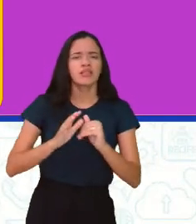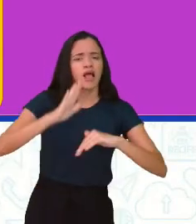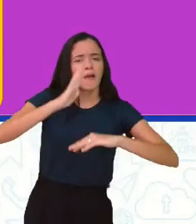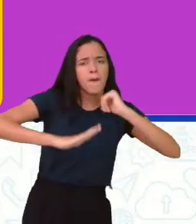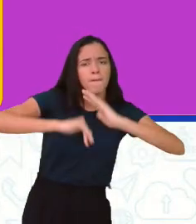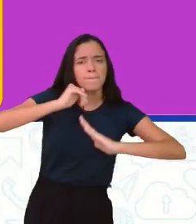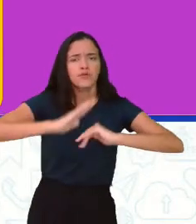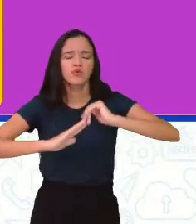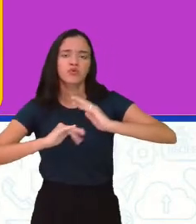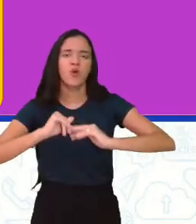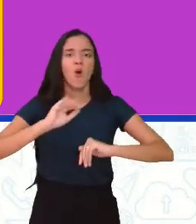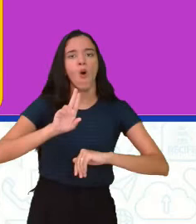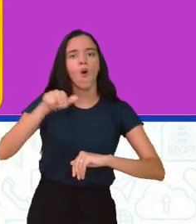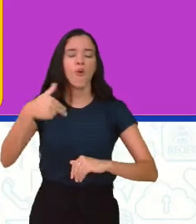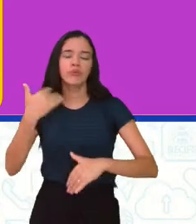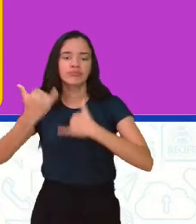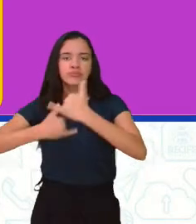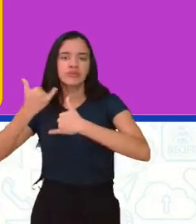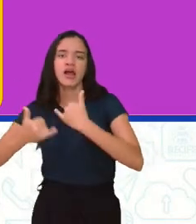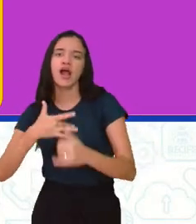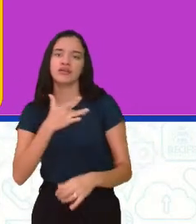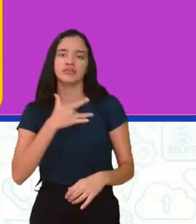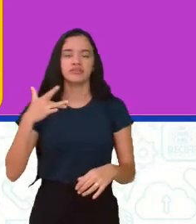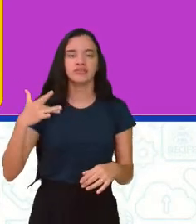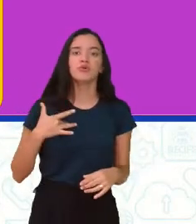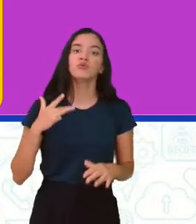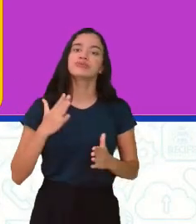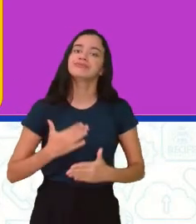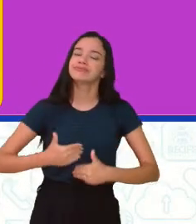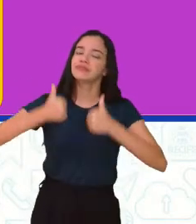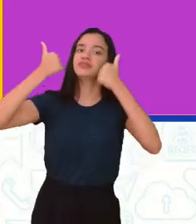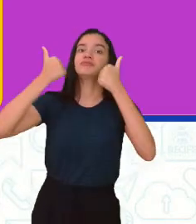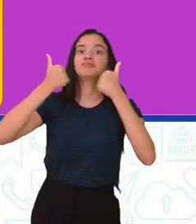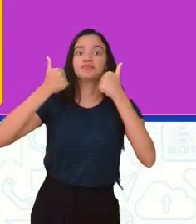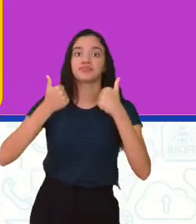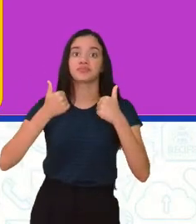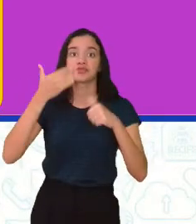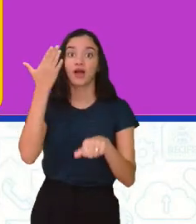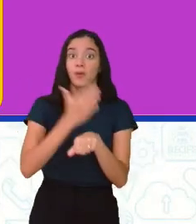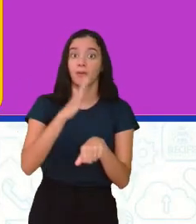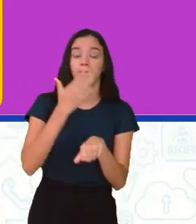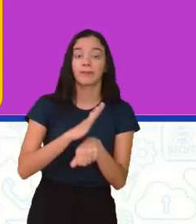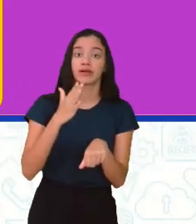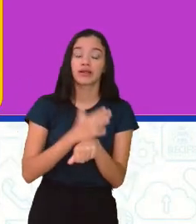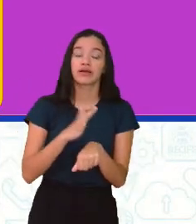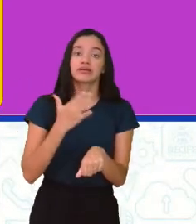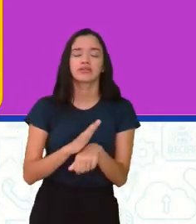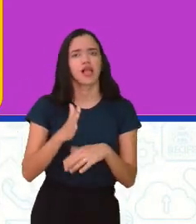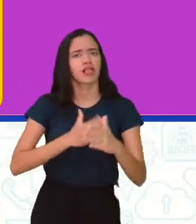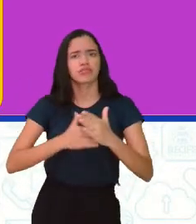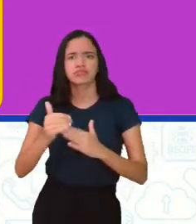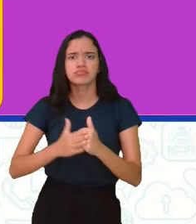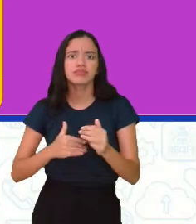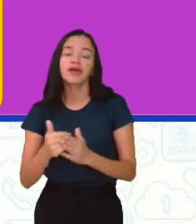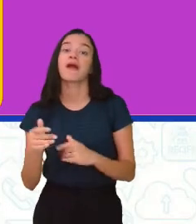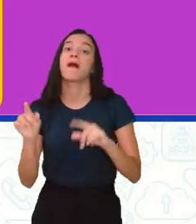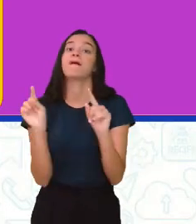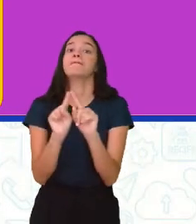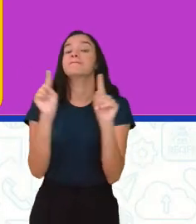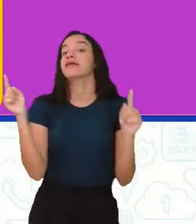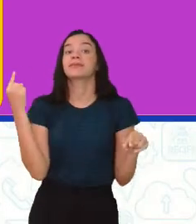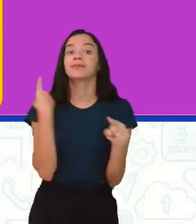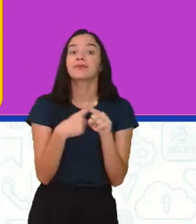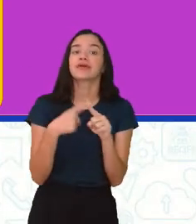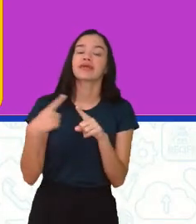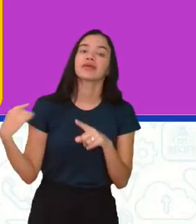recreativa, a saúde, ela está sendo aí melhorada a partir da sua prática, né? Independente. Mas, porque